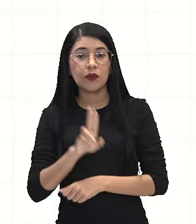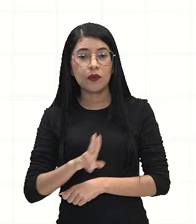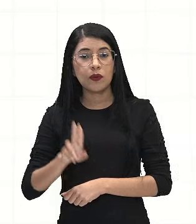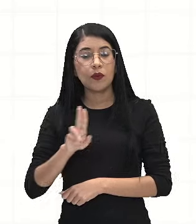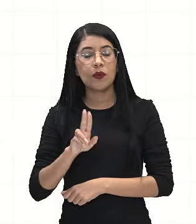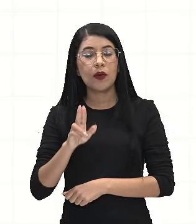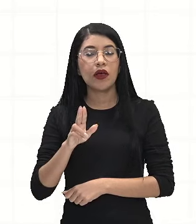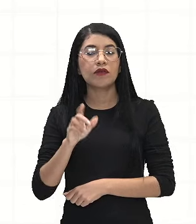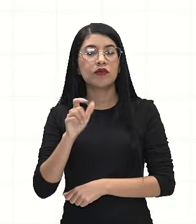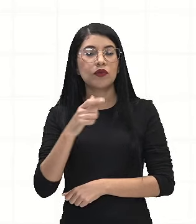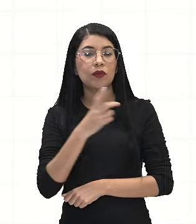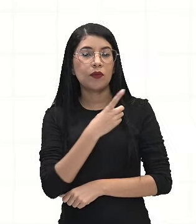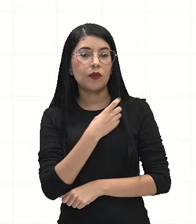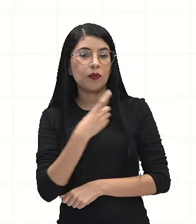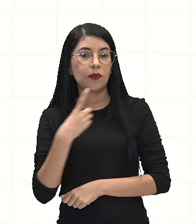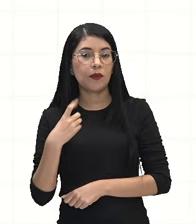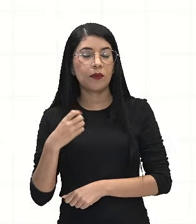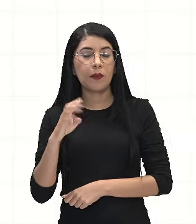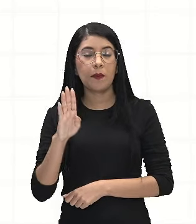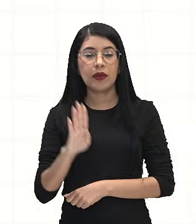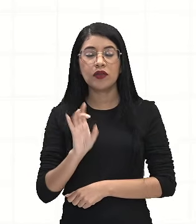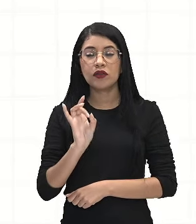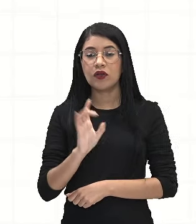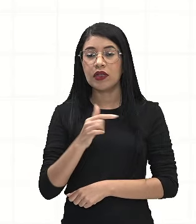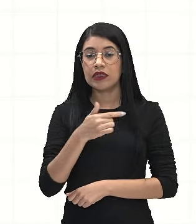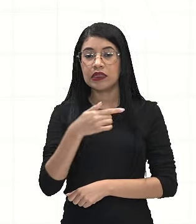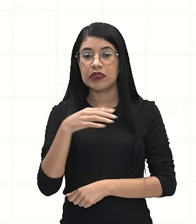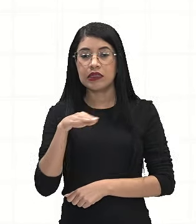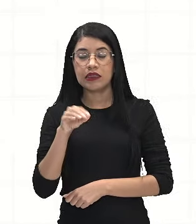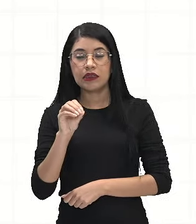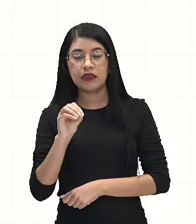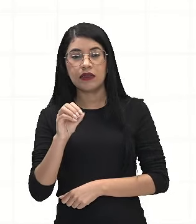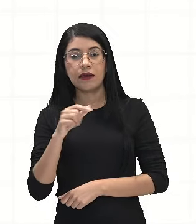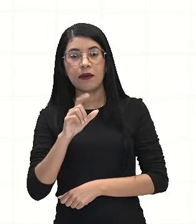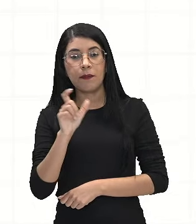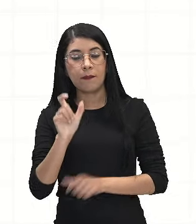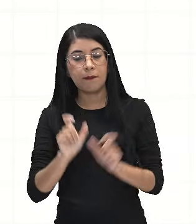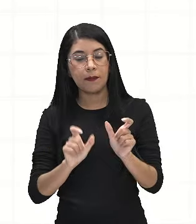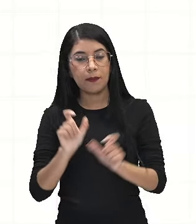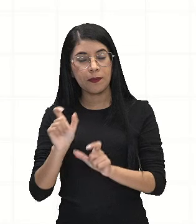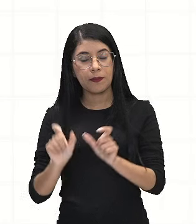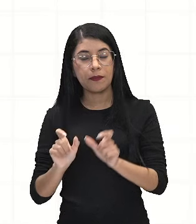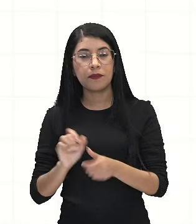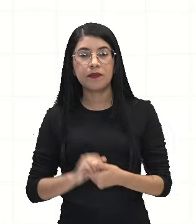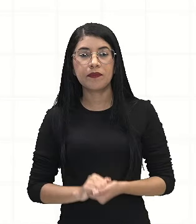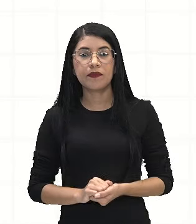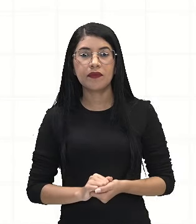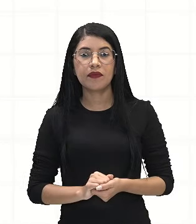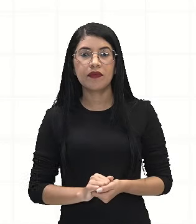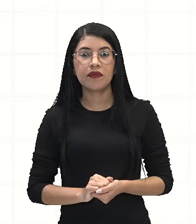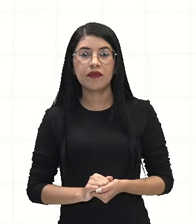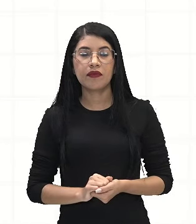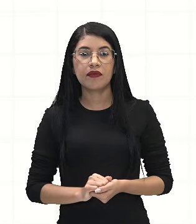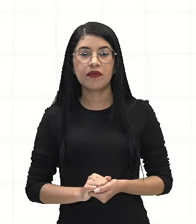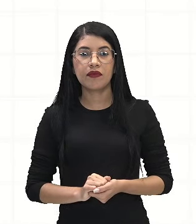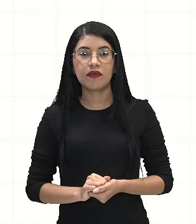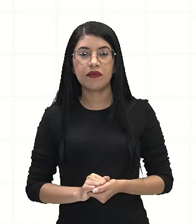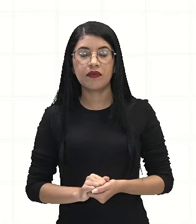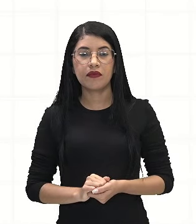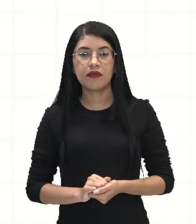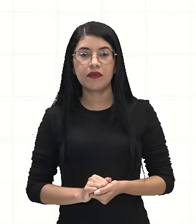B, eu só tenho essas 70 pessoas. Então, que eu quero vai ser igual a 70.